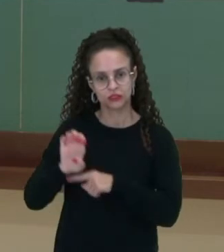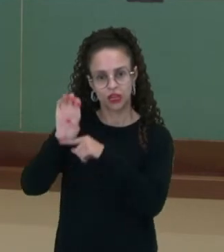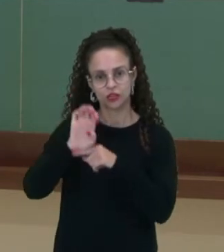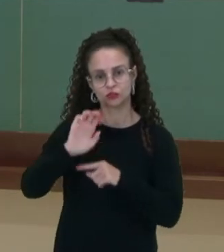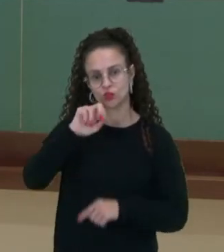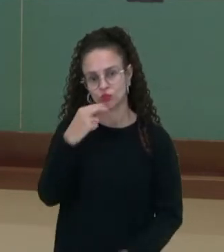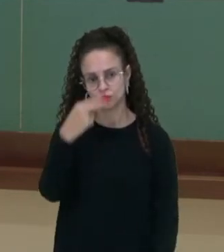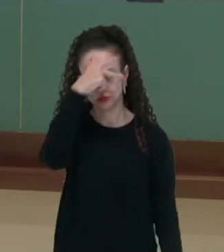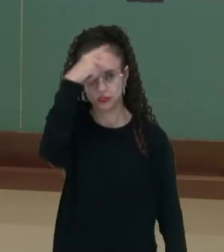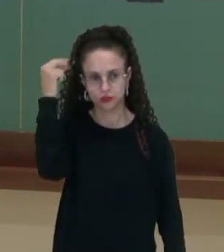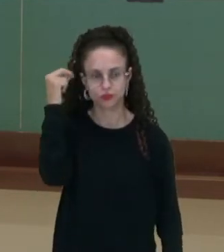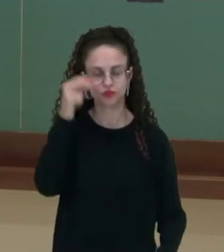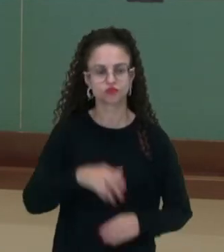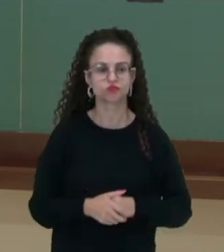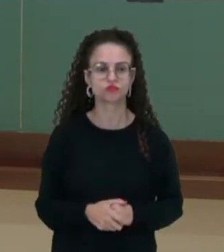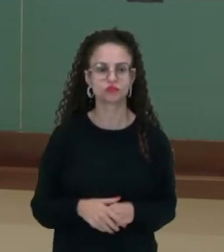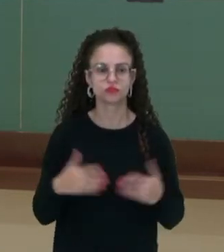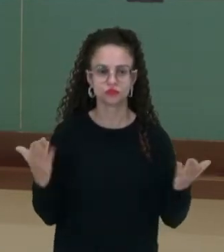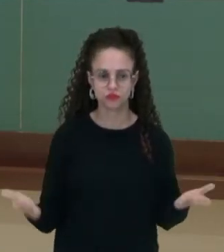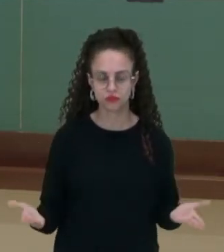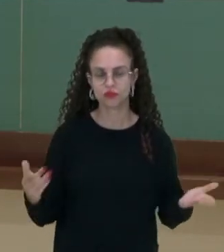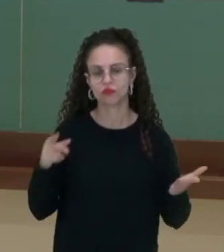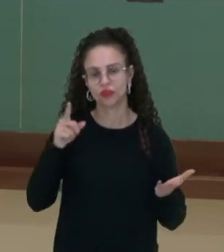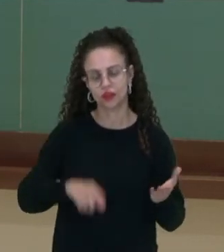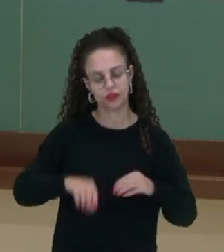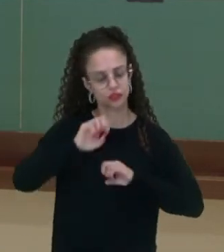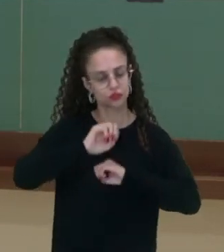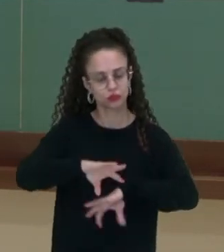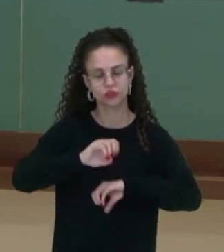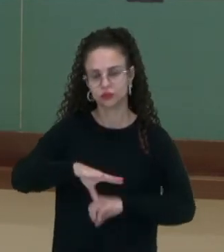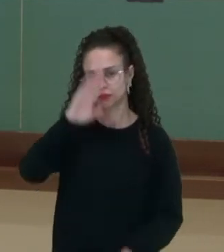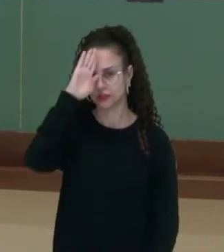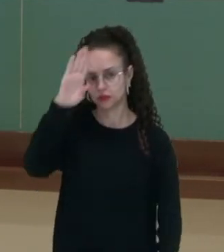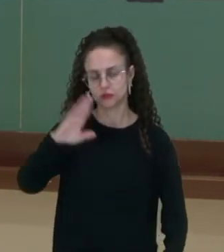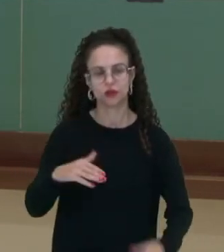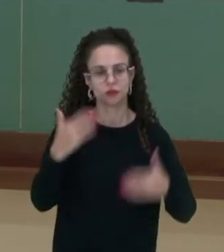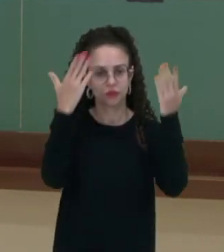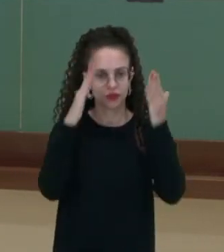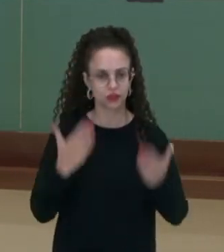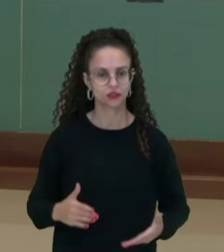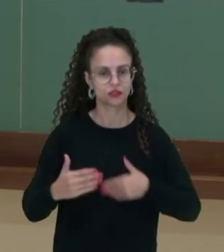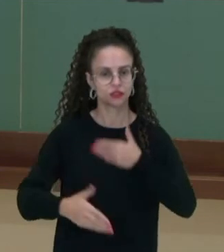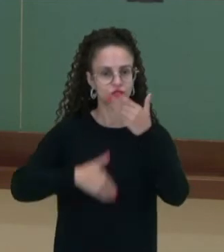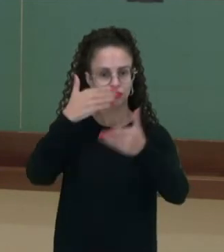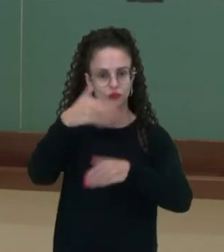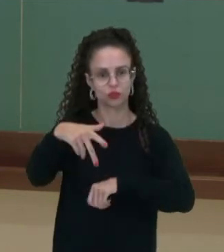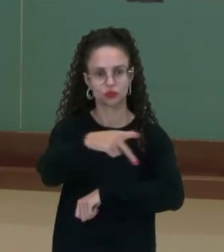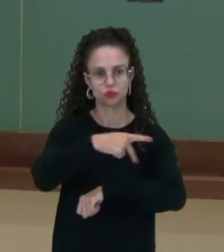município, tá bom? Então a educação, ela é fundamental para se analisar o desenvolvimento de um país, ok?